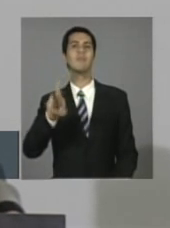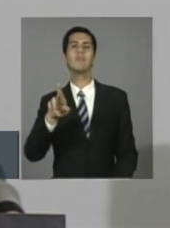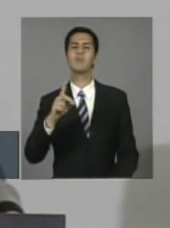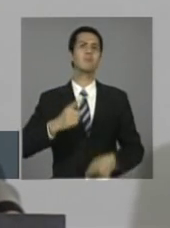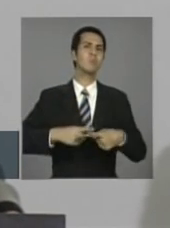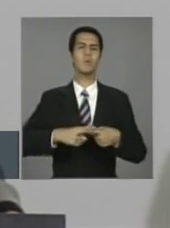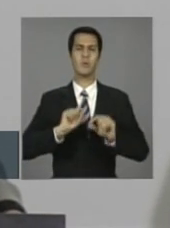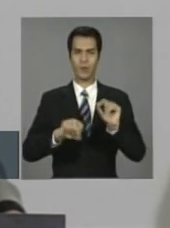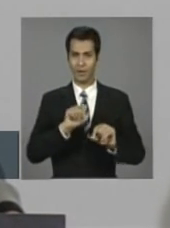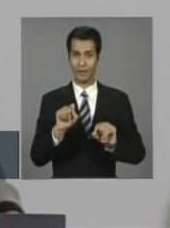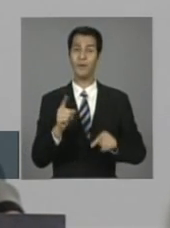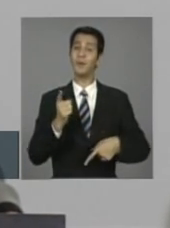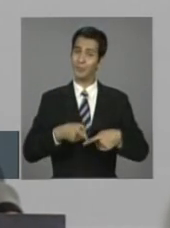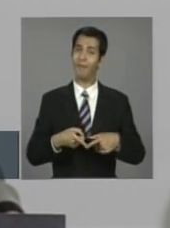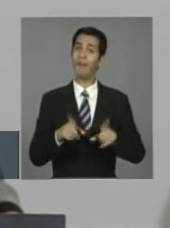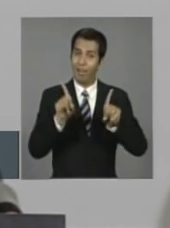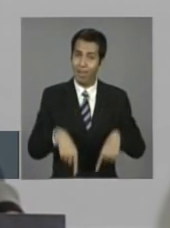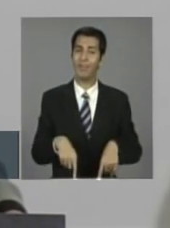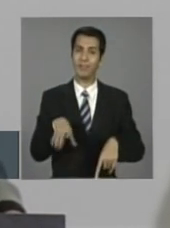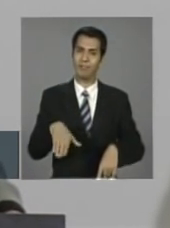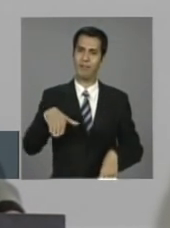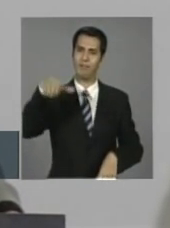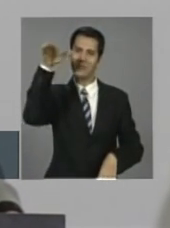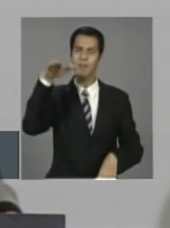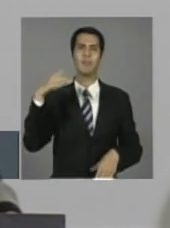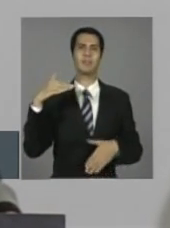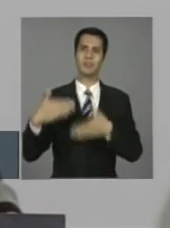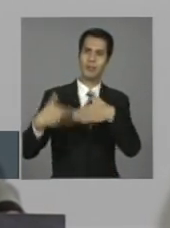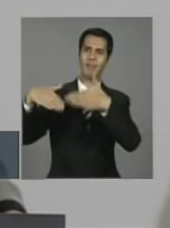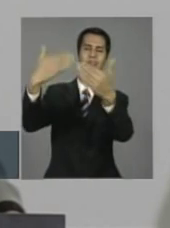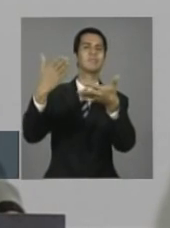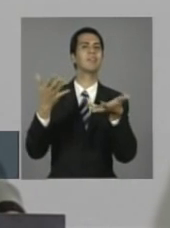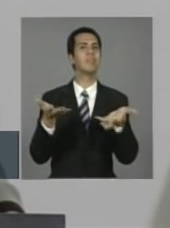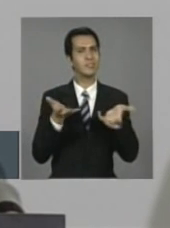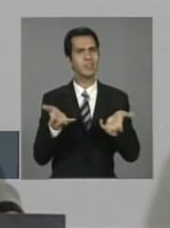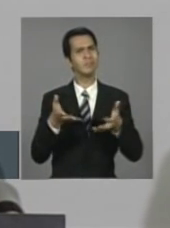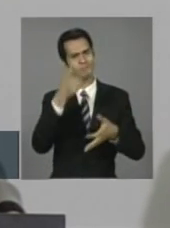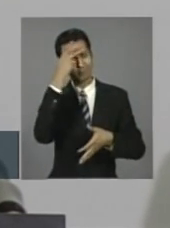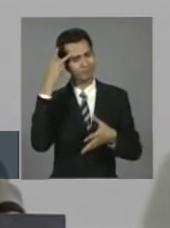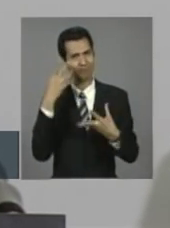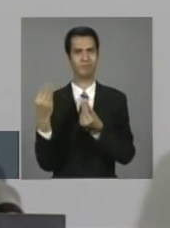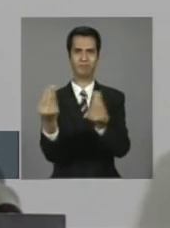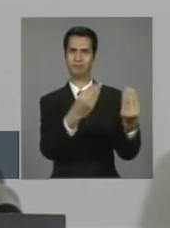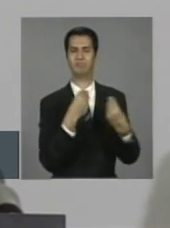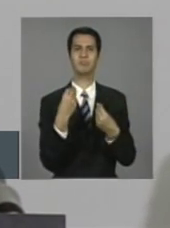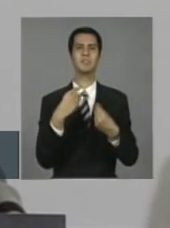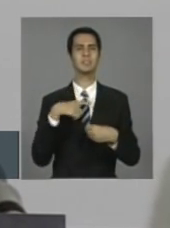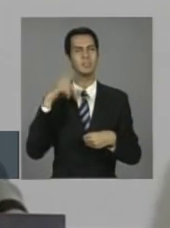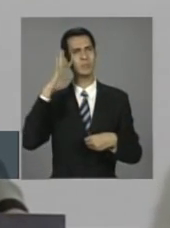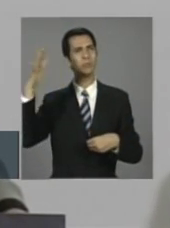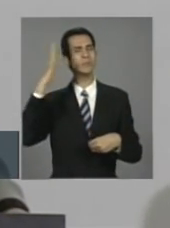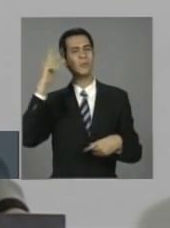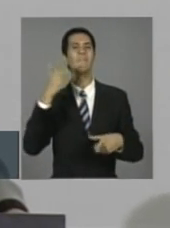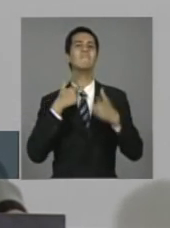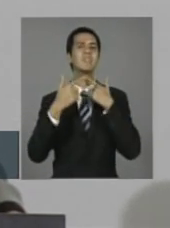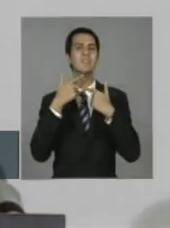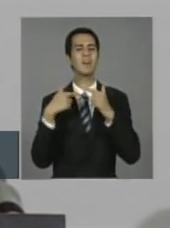porque é isso que nós queremos que as pessoas que sonham com seus próprios negócios